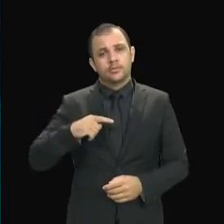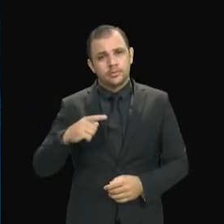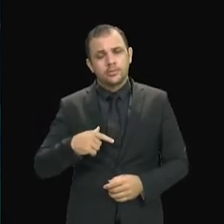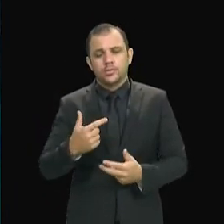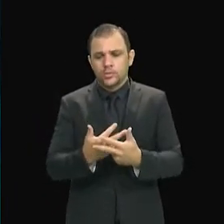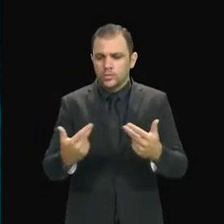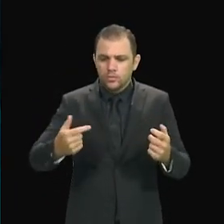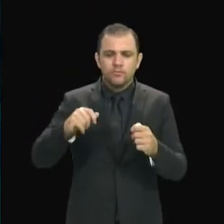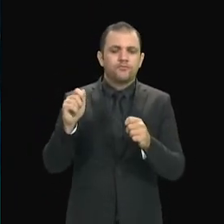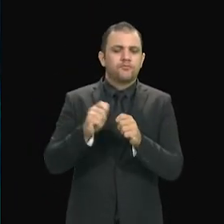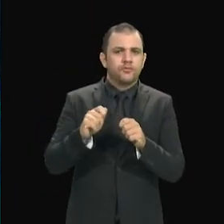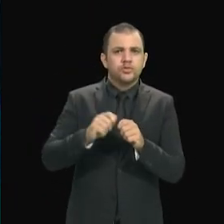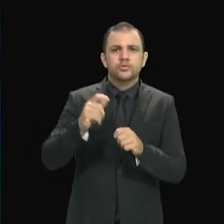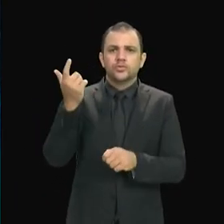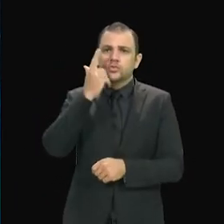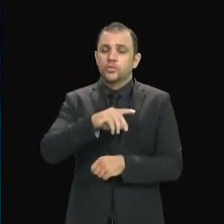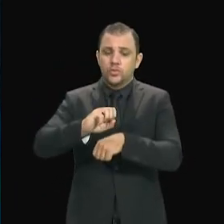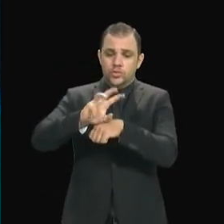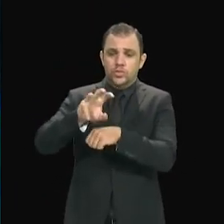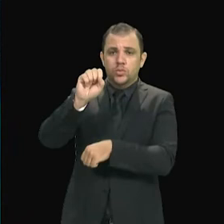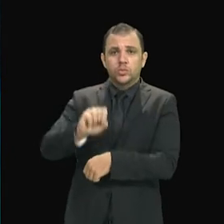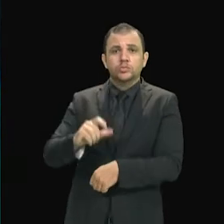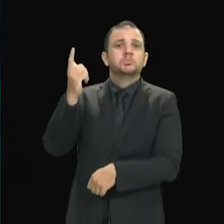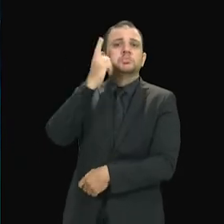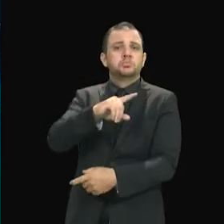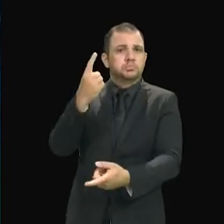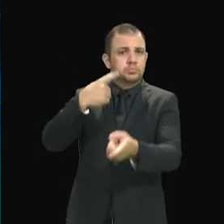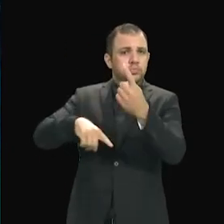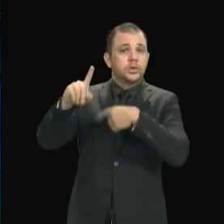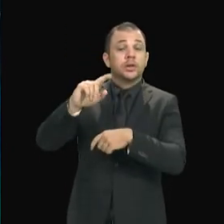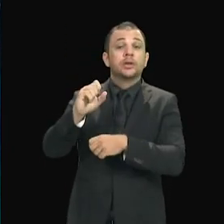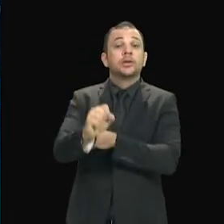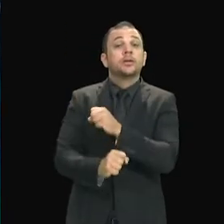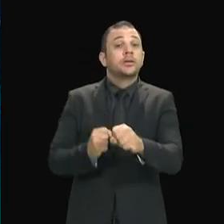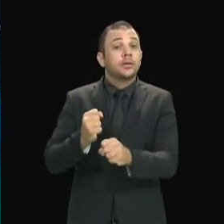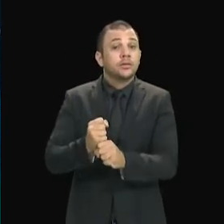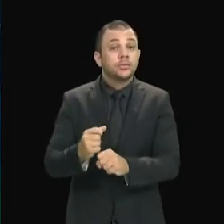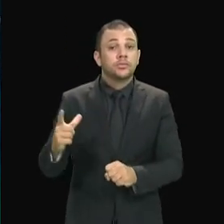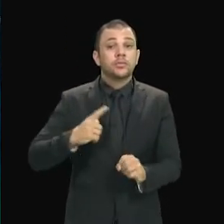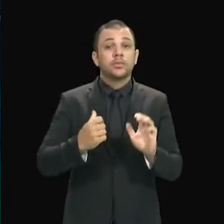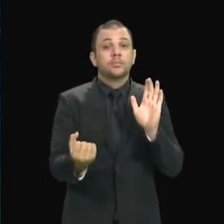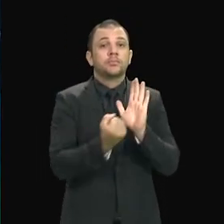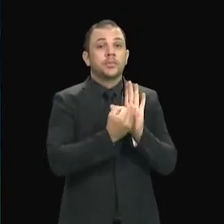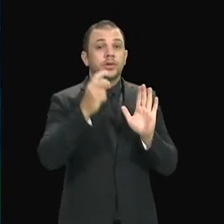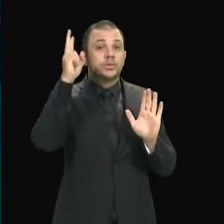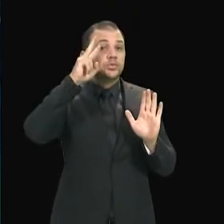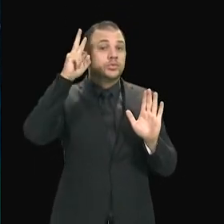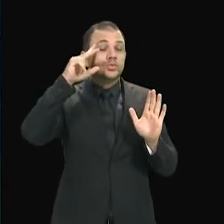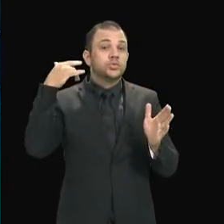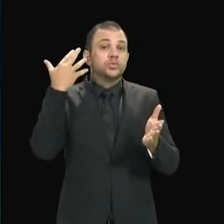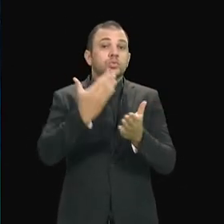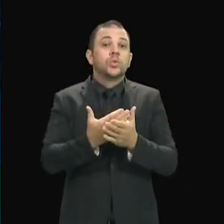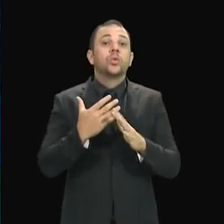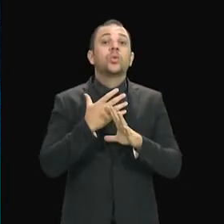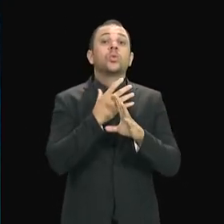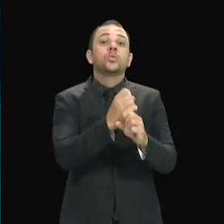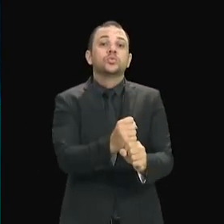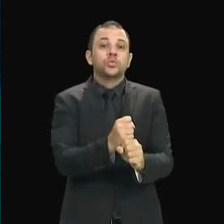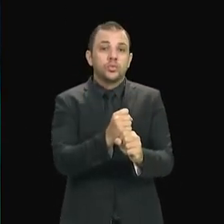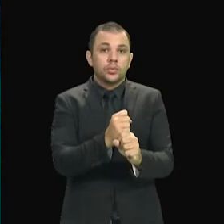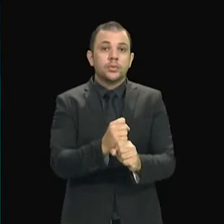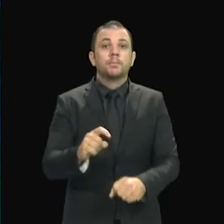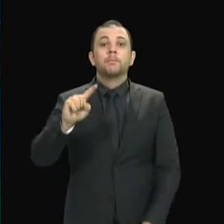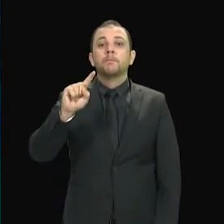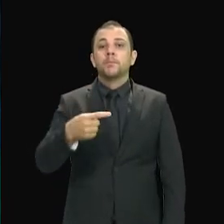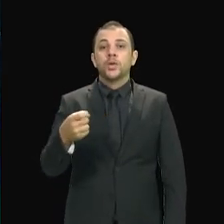UEMASU é um sucesso. Nesse ano, nós celebramos uma marca histórica de mais de mil novas